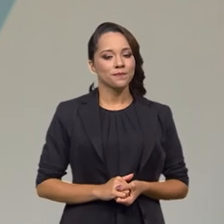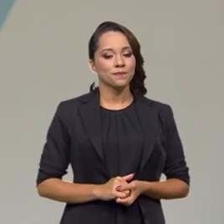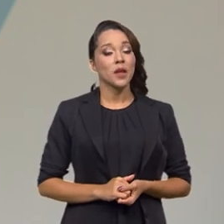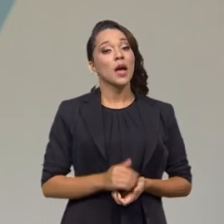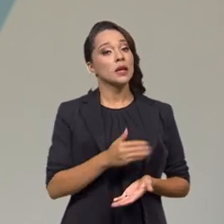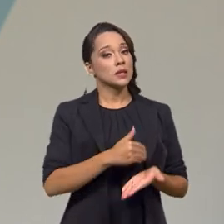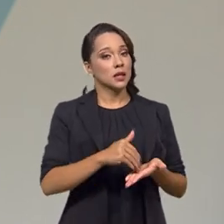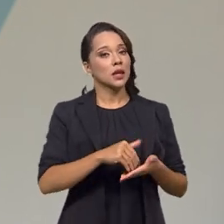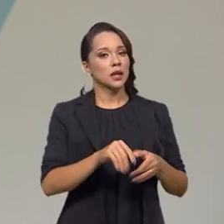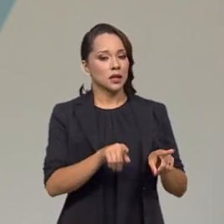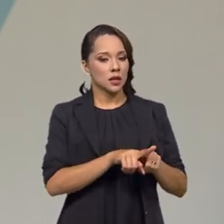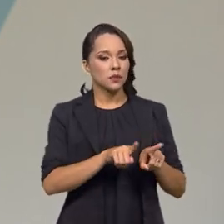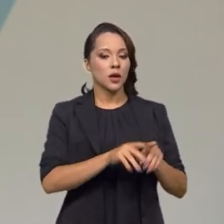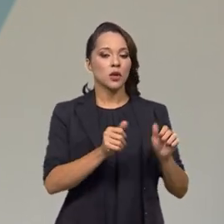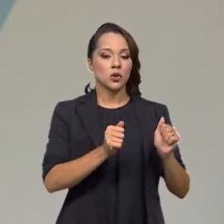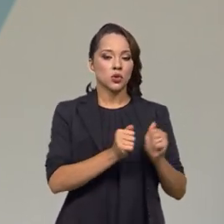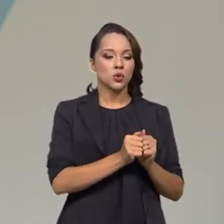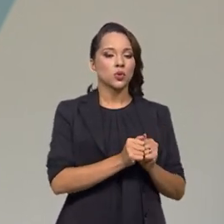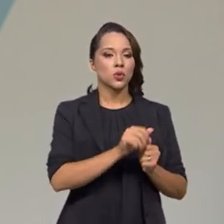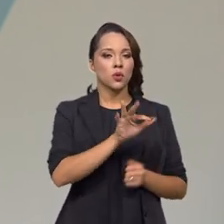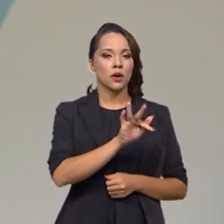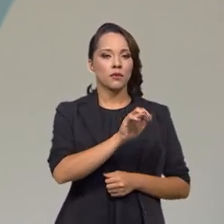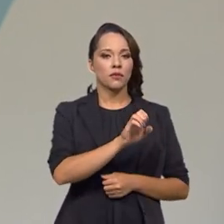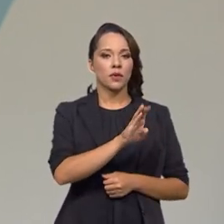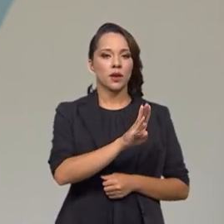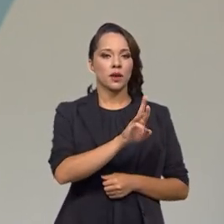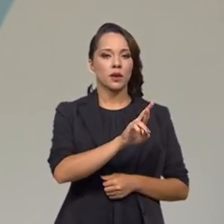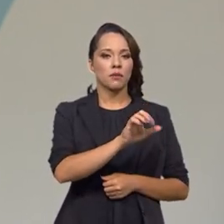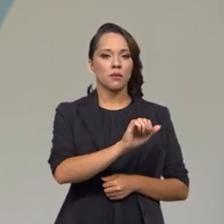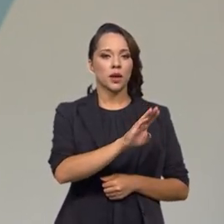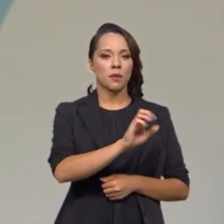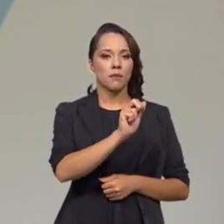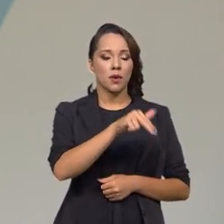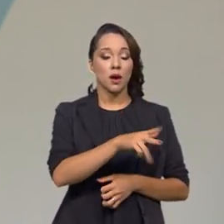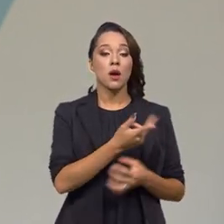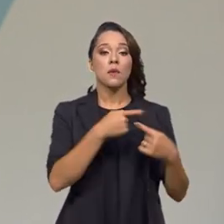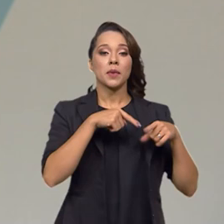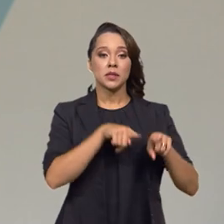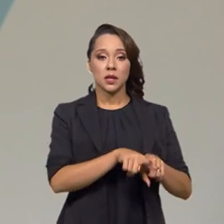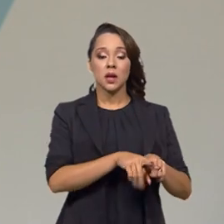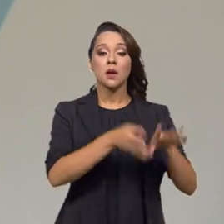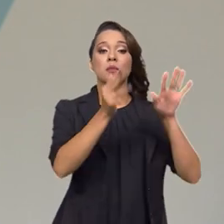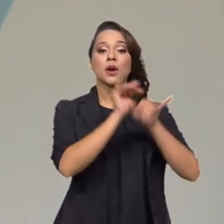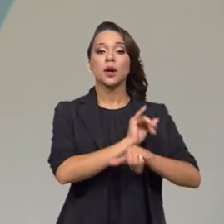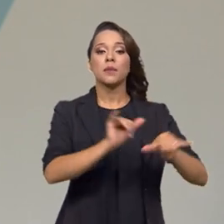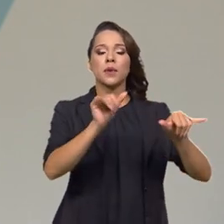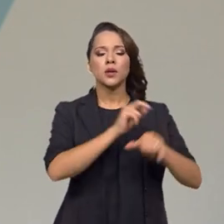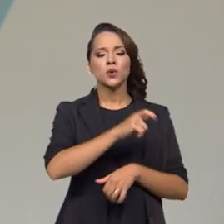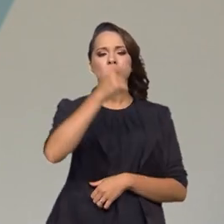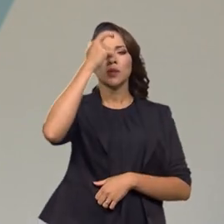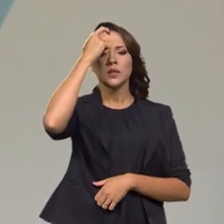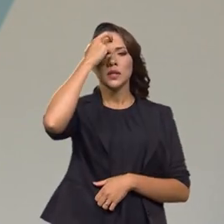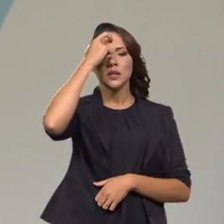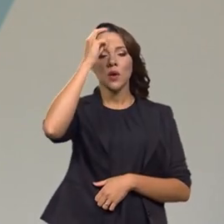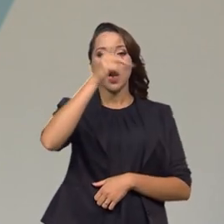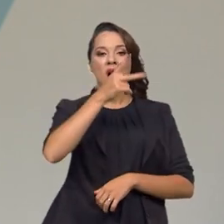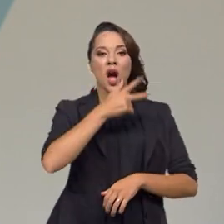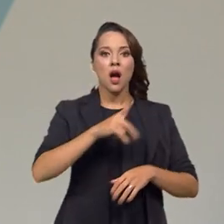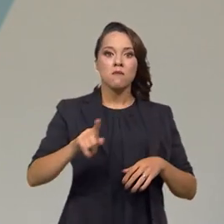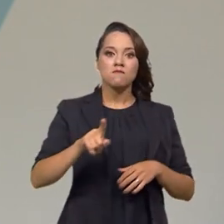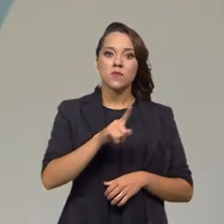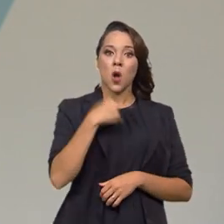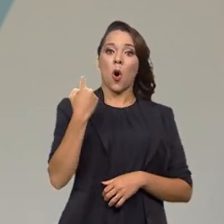secretaria também firmou, junto com a FEBRABAN, uma parceria para uma campanha de conscientização em relação a golpes